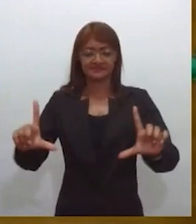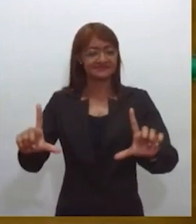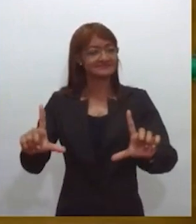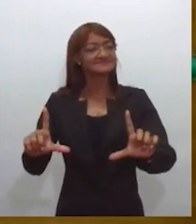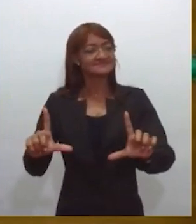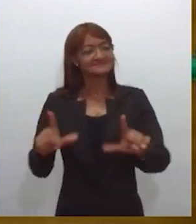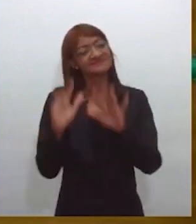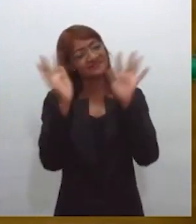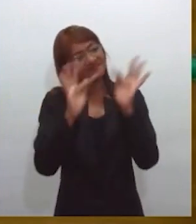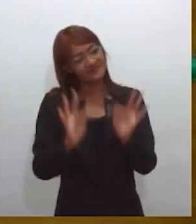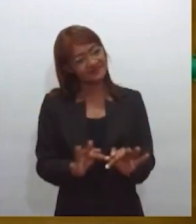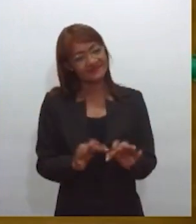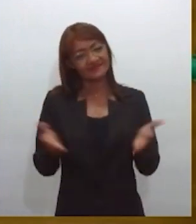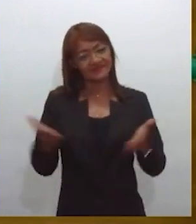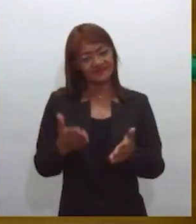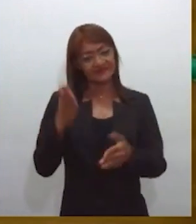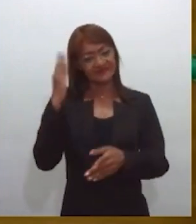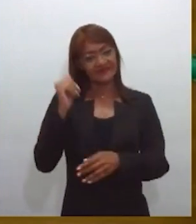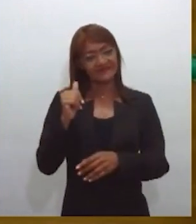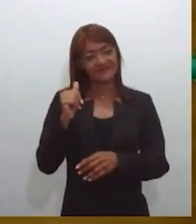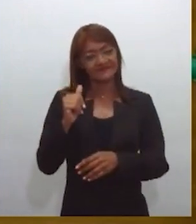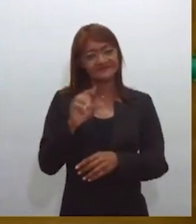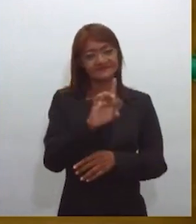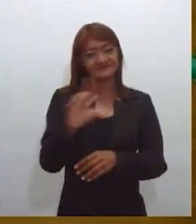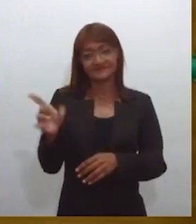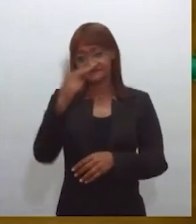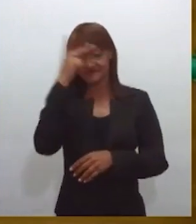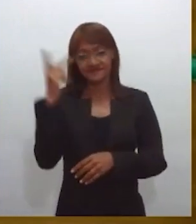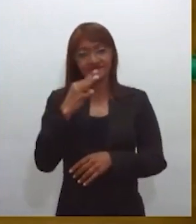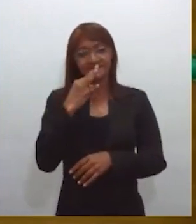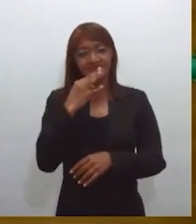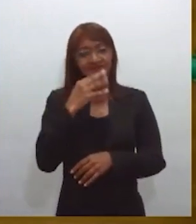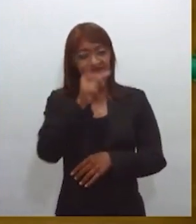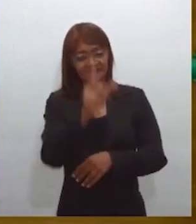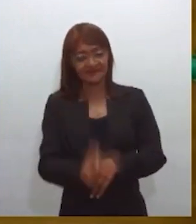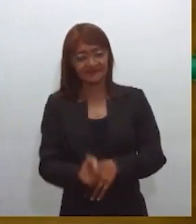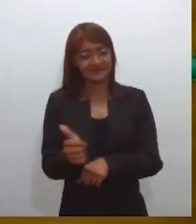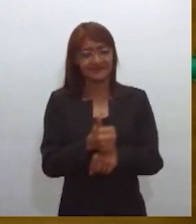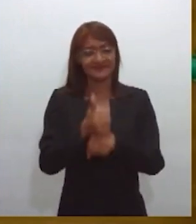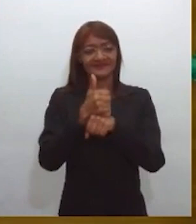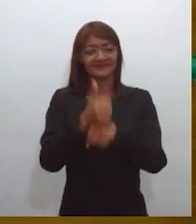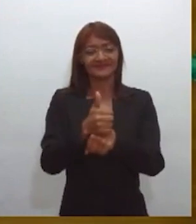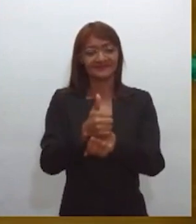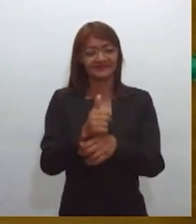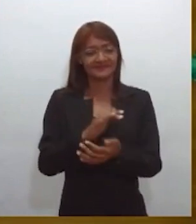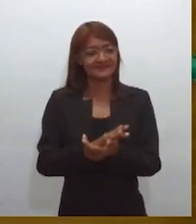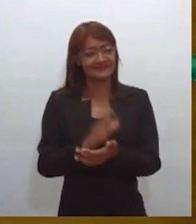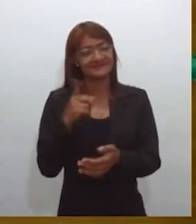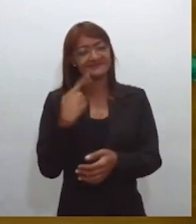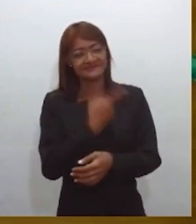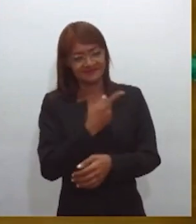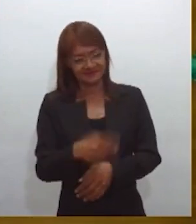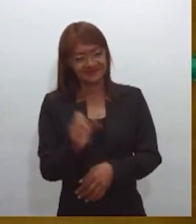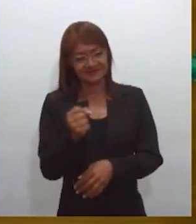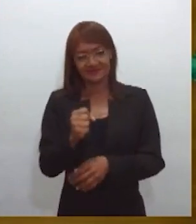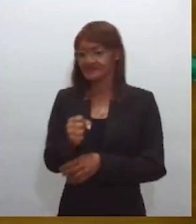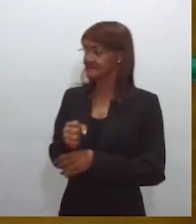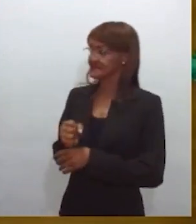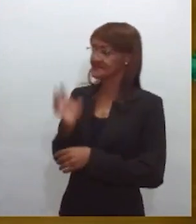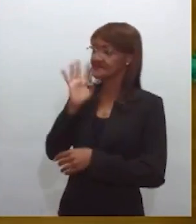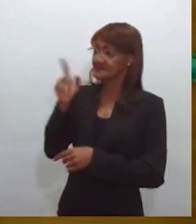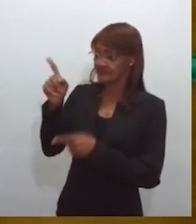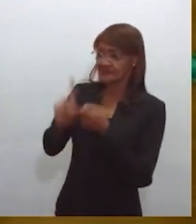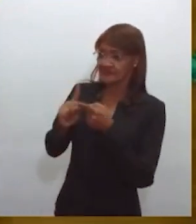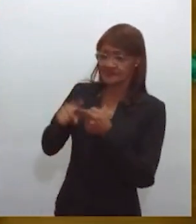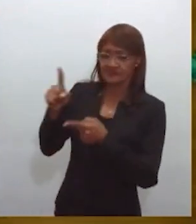em saber que as pessoas vão conhecer esse artista, que ainda tem muito a dizer para o nosso Sergipe. E aí você falou também de Antônio Rogério